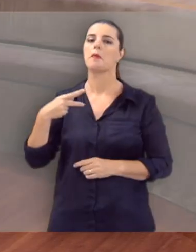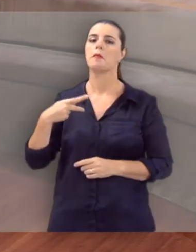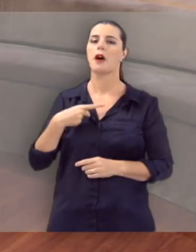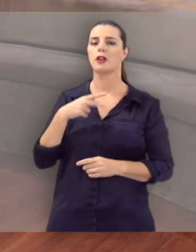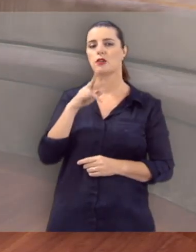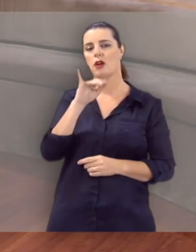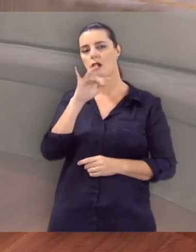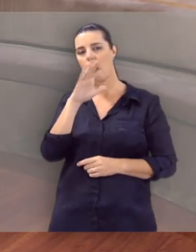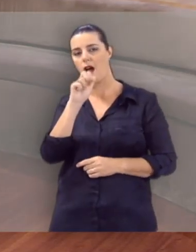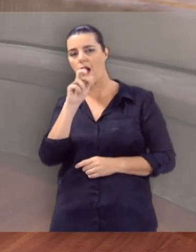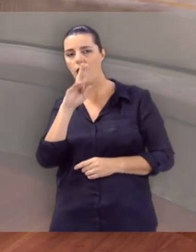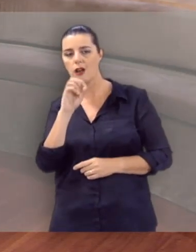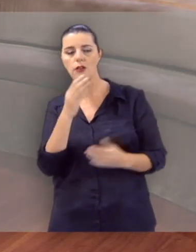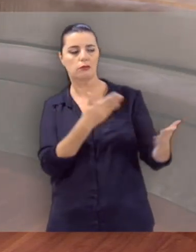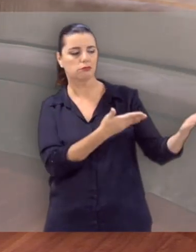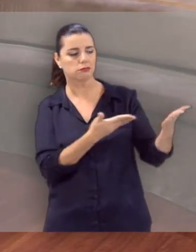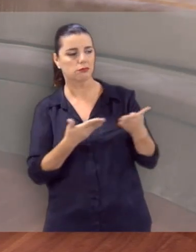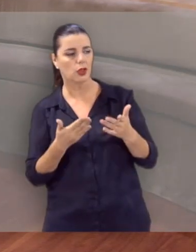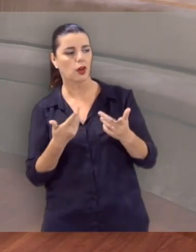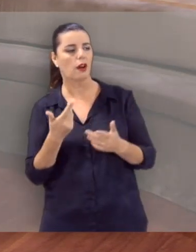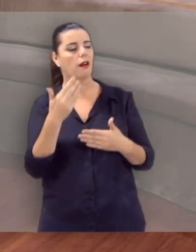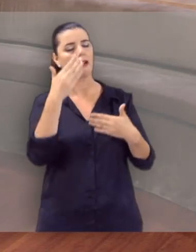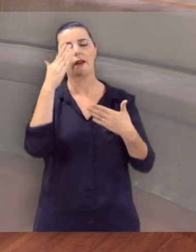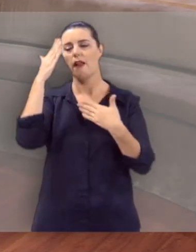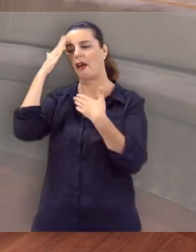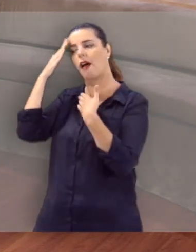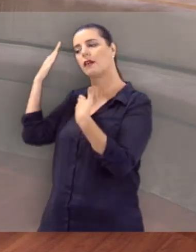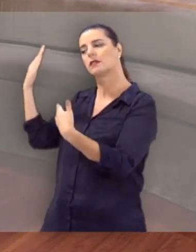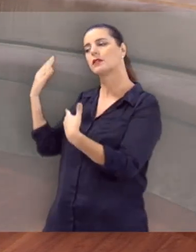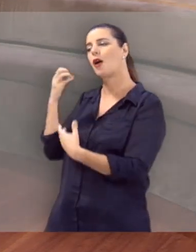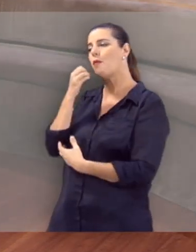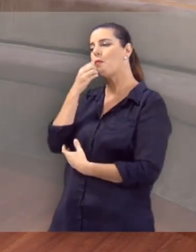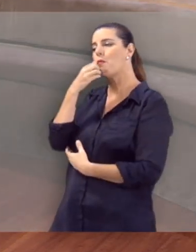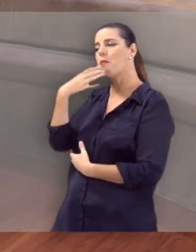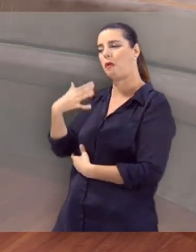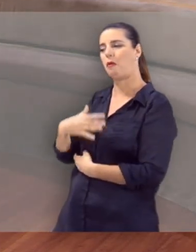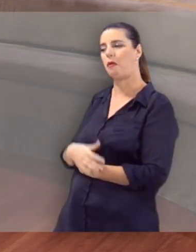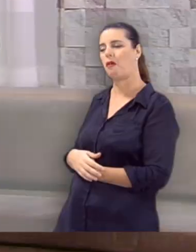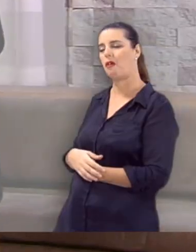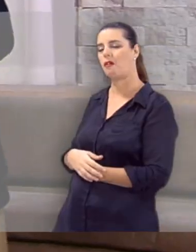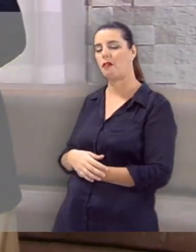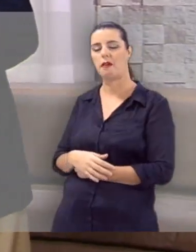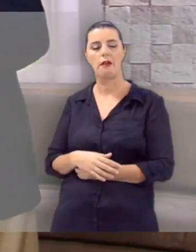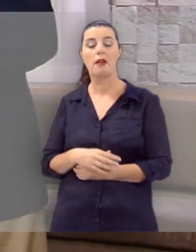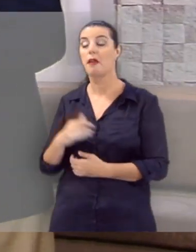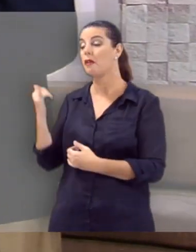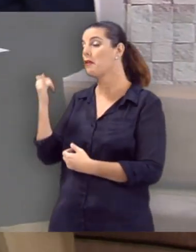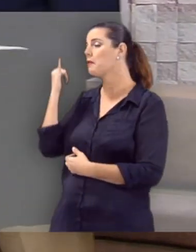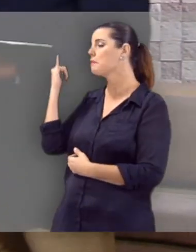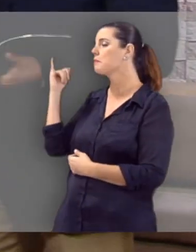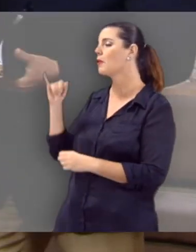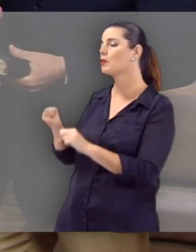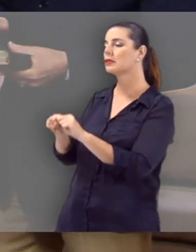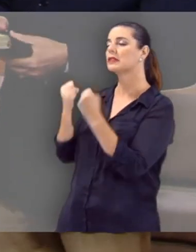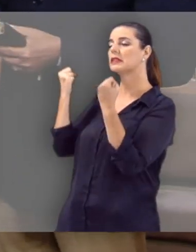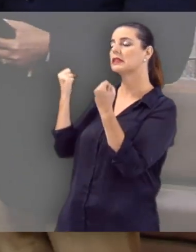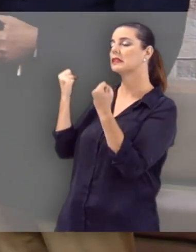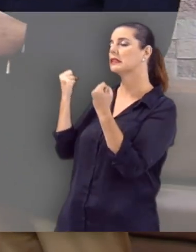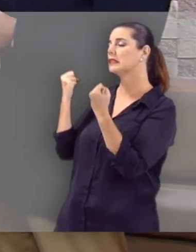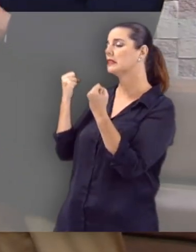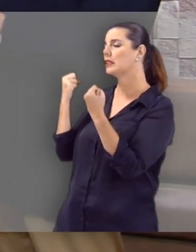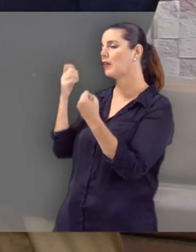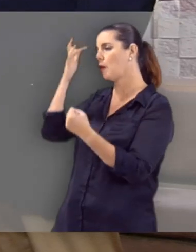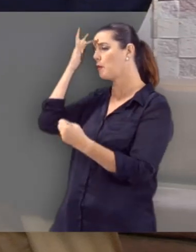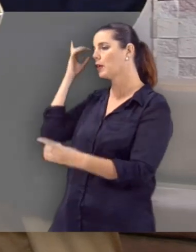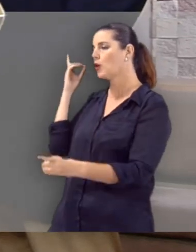Ô pastor Ricardo Mota, mais uma vez vem participar comigo. Graças a Deus, que coisa boa. Coisa boa, né? É impossível uma